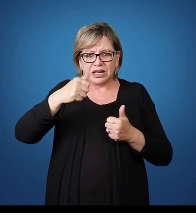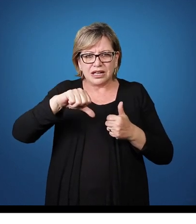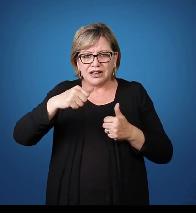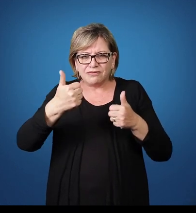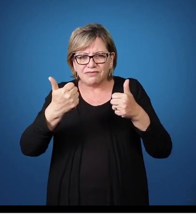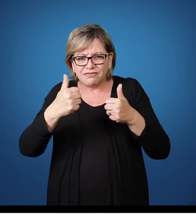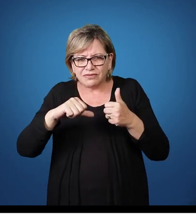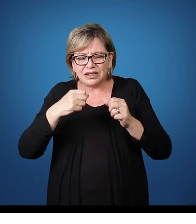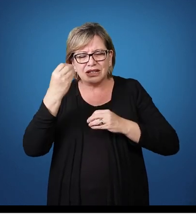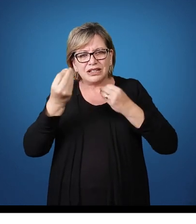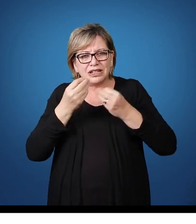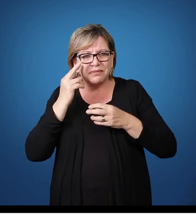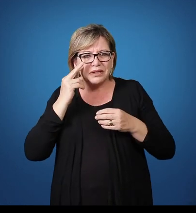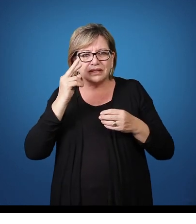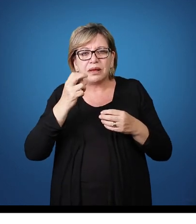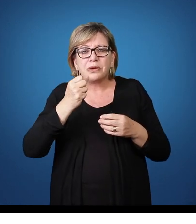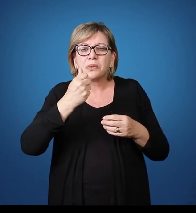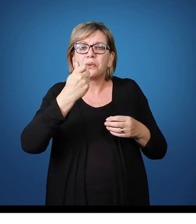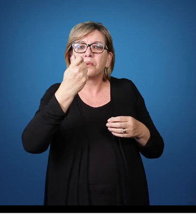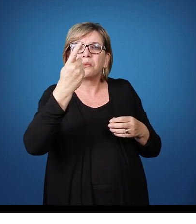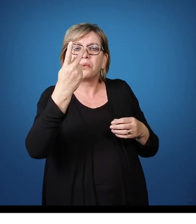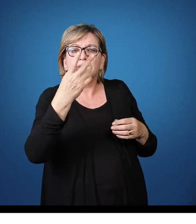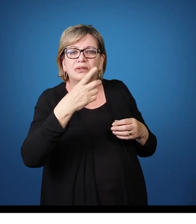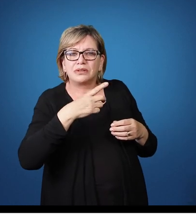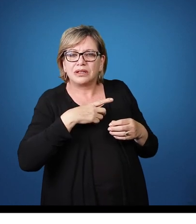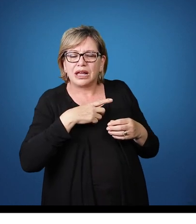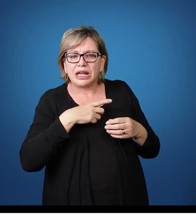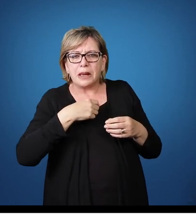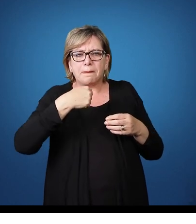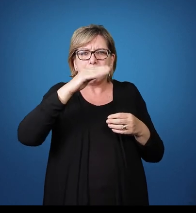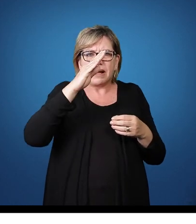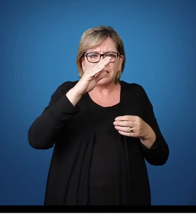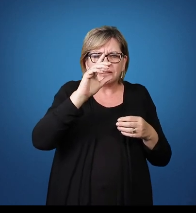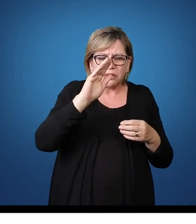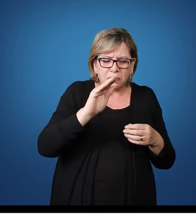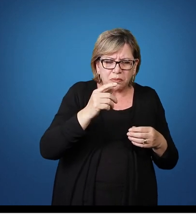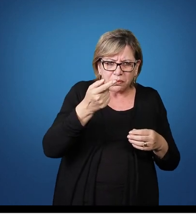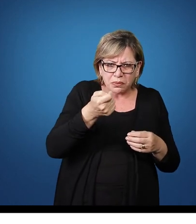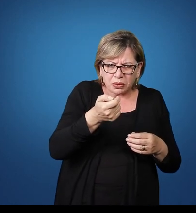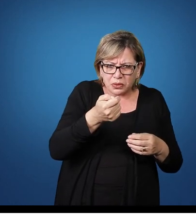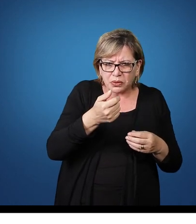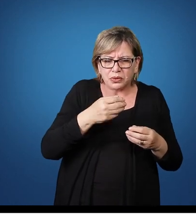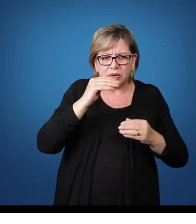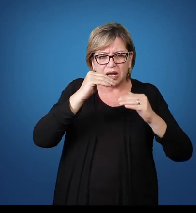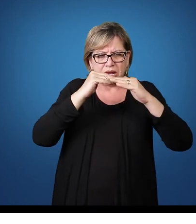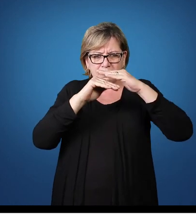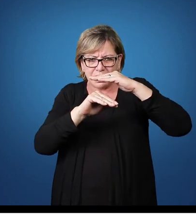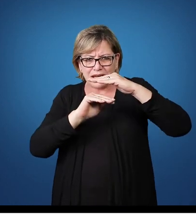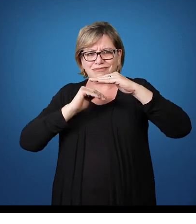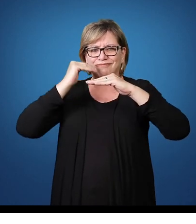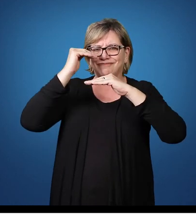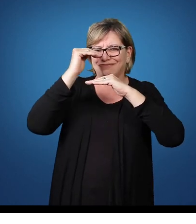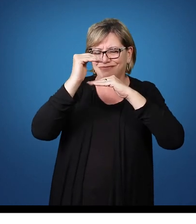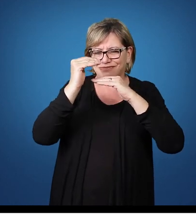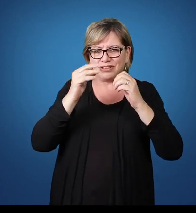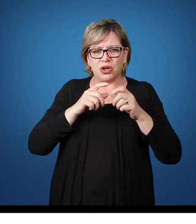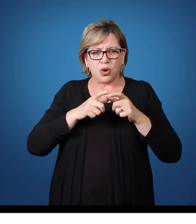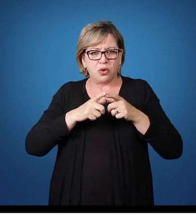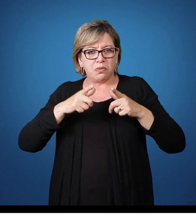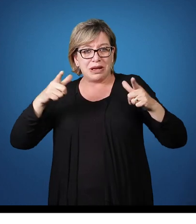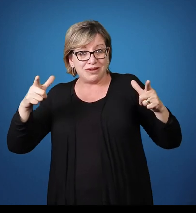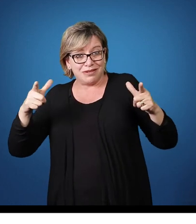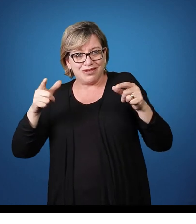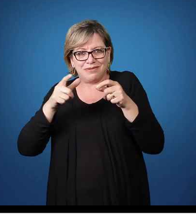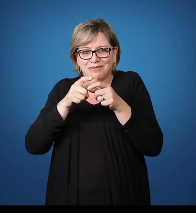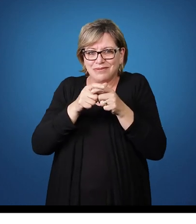Aonde que tem A quantidade De menos De mais Aonde está Embaixo Em cima Maior